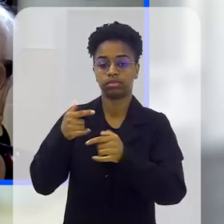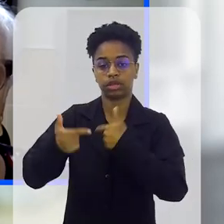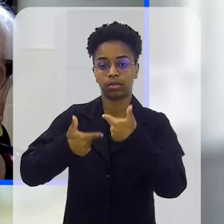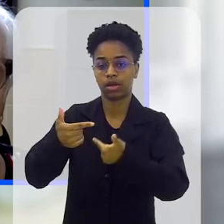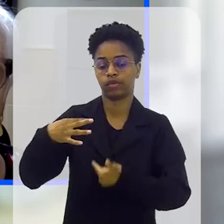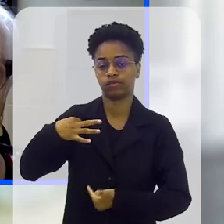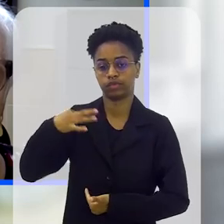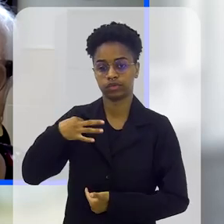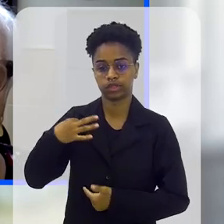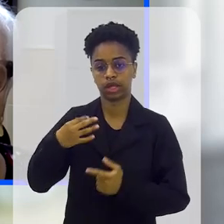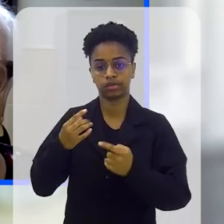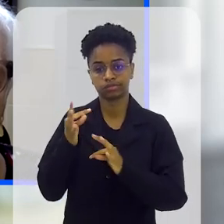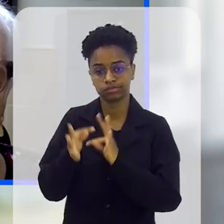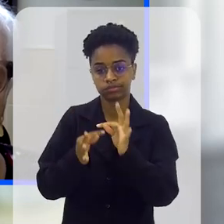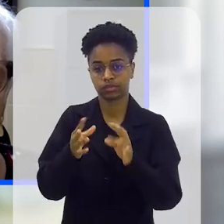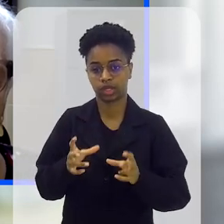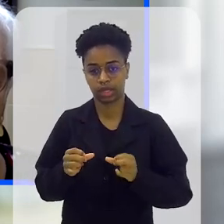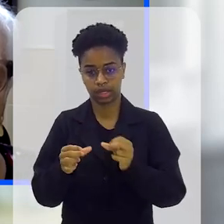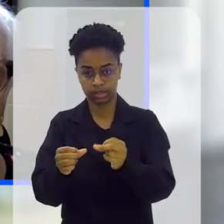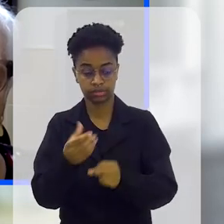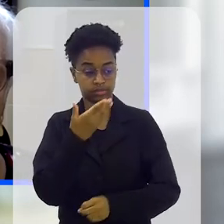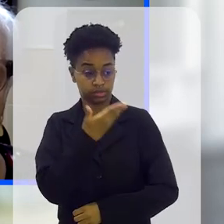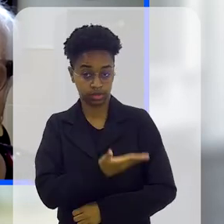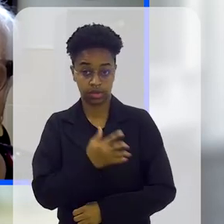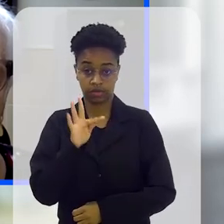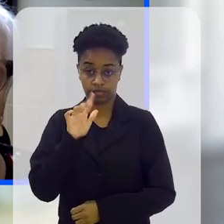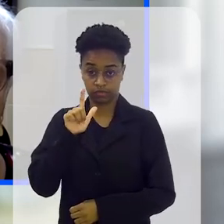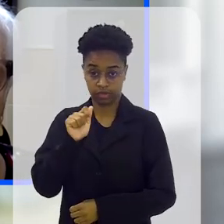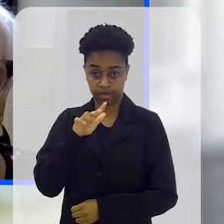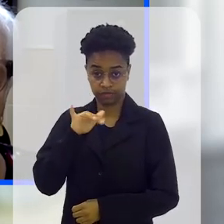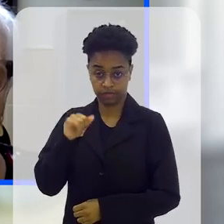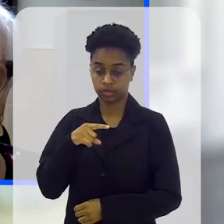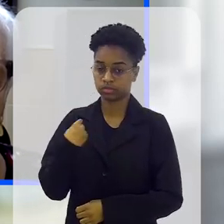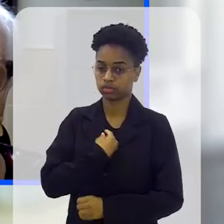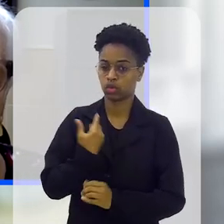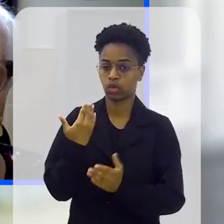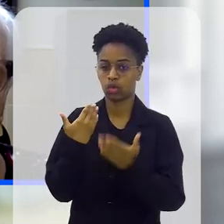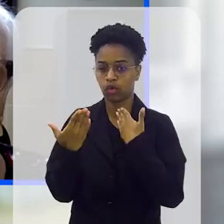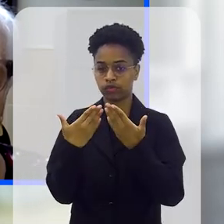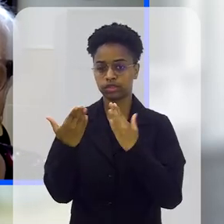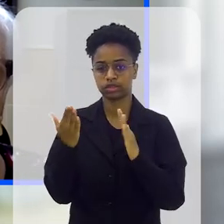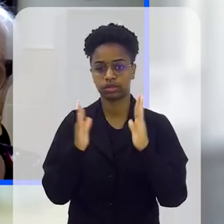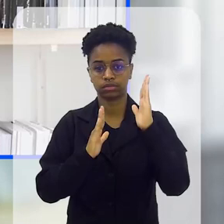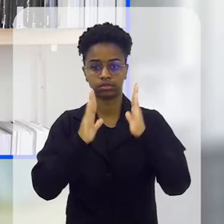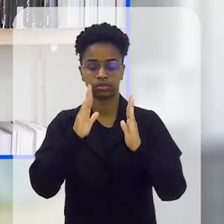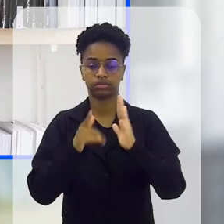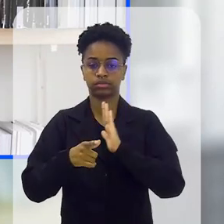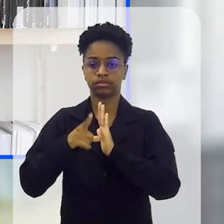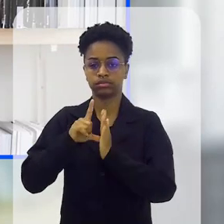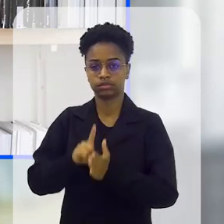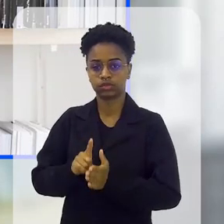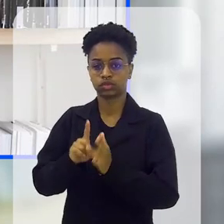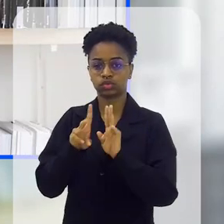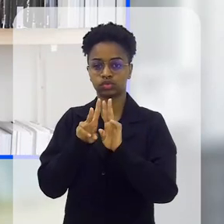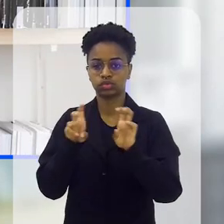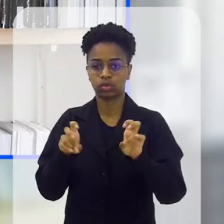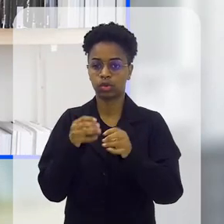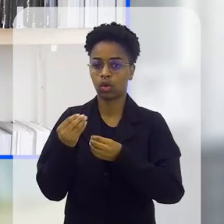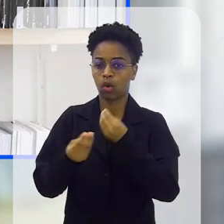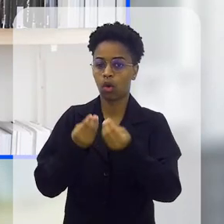no combate ao câncer. Flávia, a gente estava conversando no bloco anterior sobre o quão